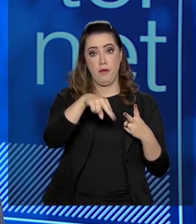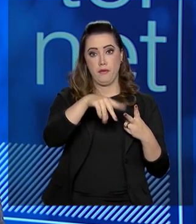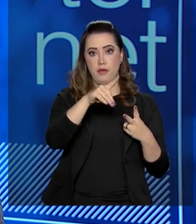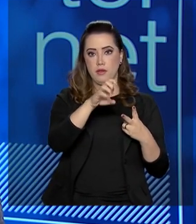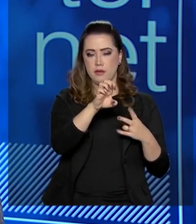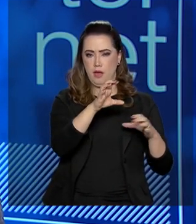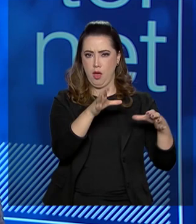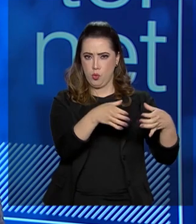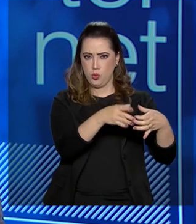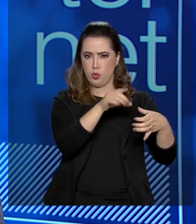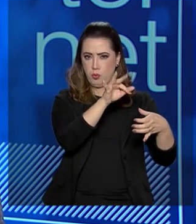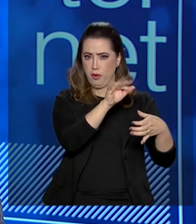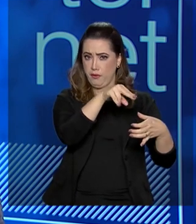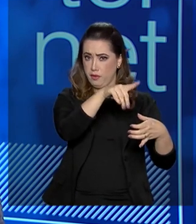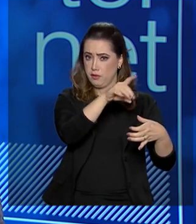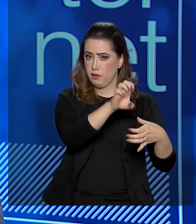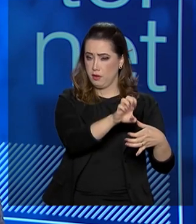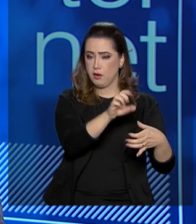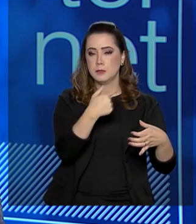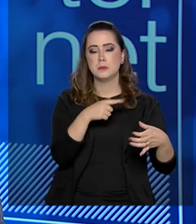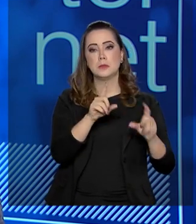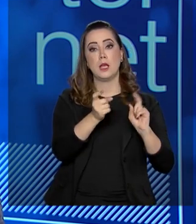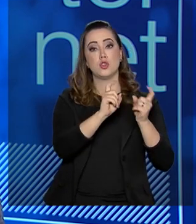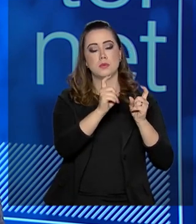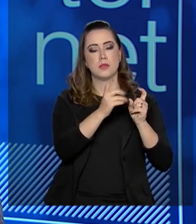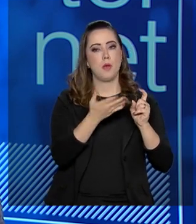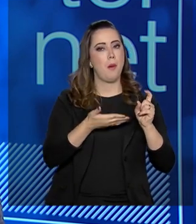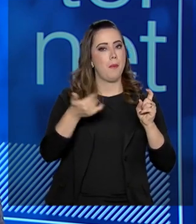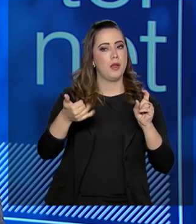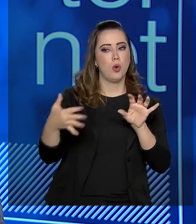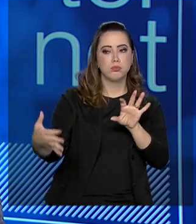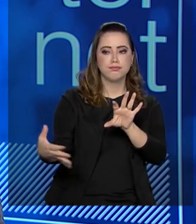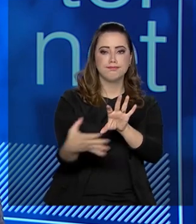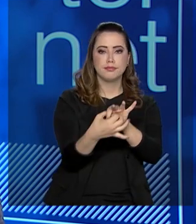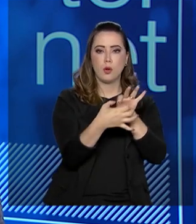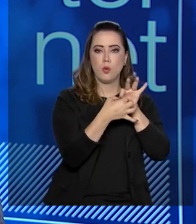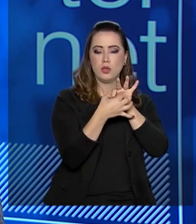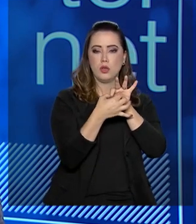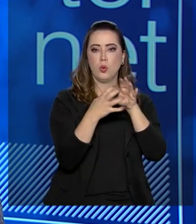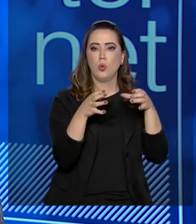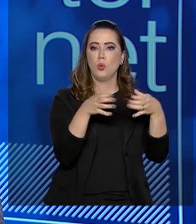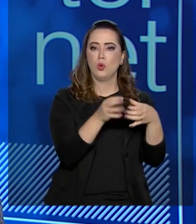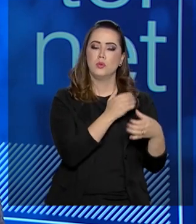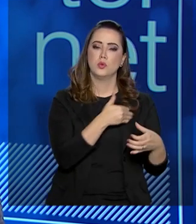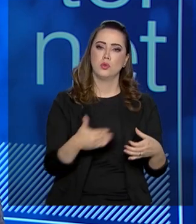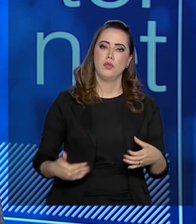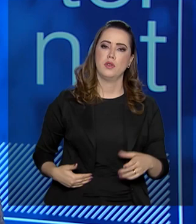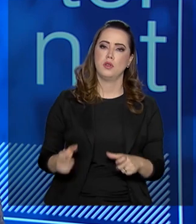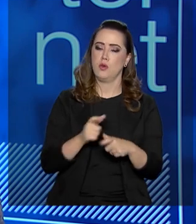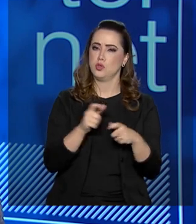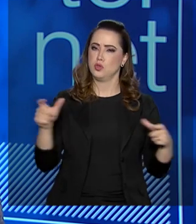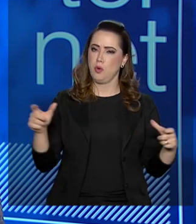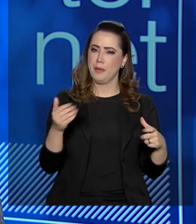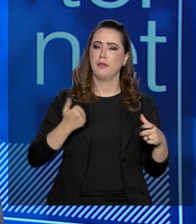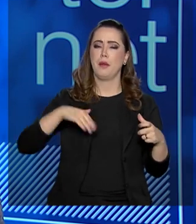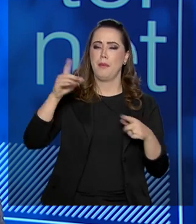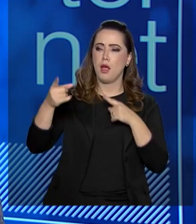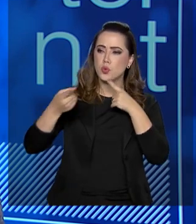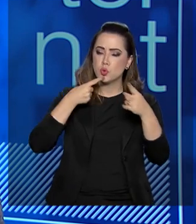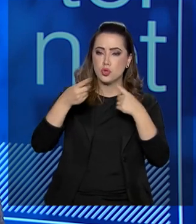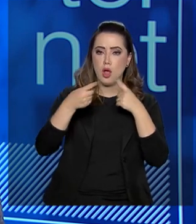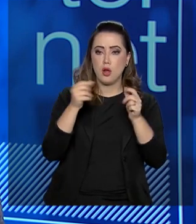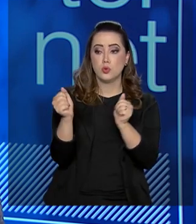conceito de gestão e melhor interagir com os agentes públicos. Então, estamos aumentando o nosso diálogo com a sociedade,